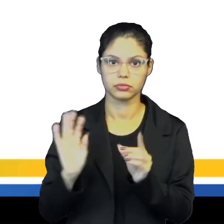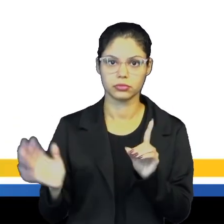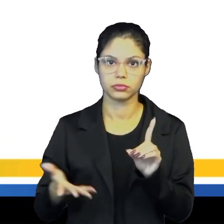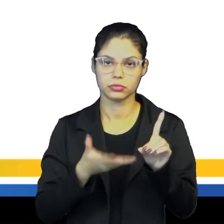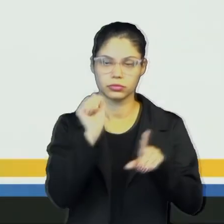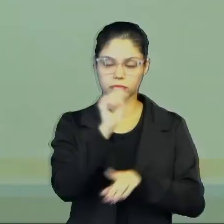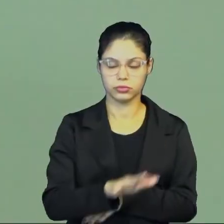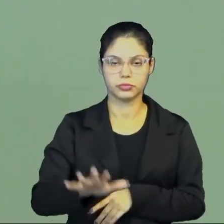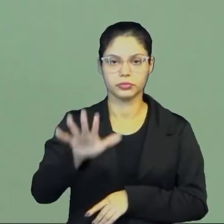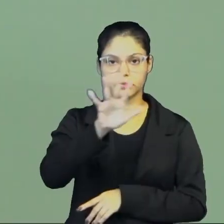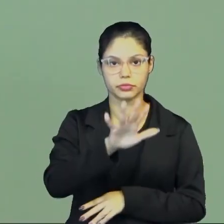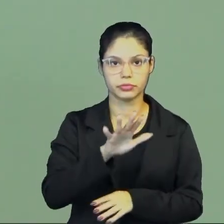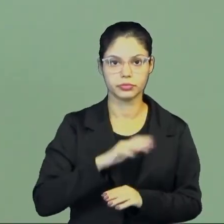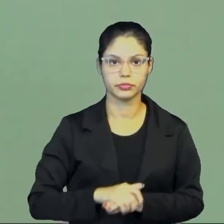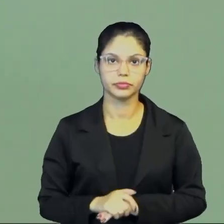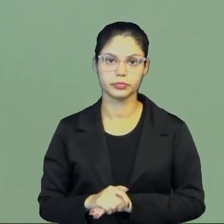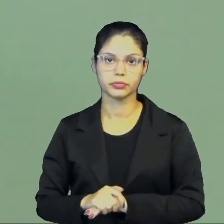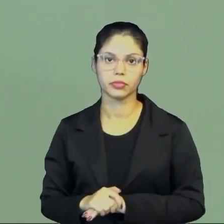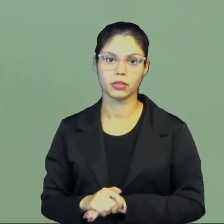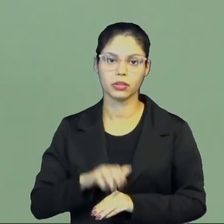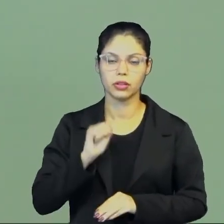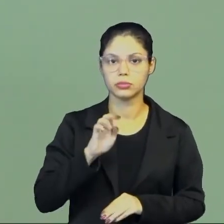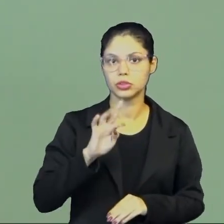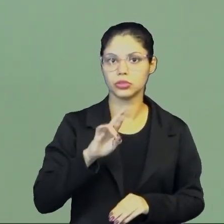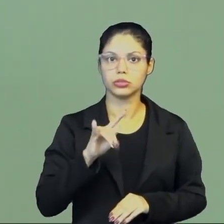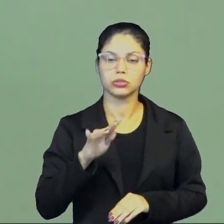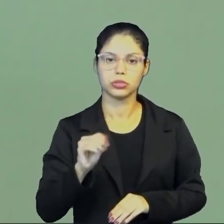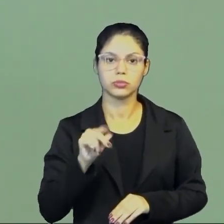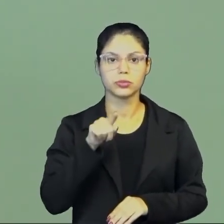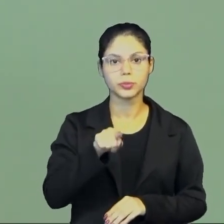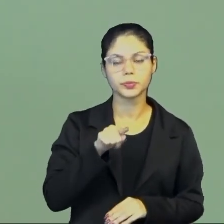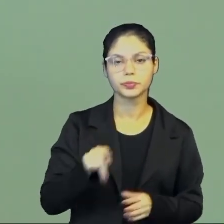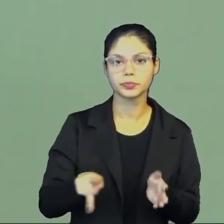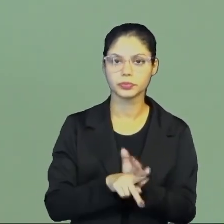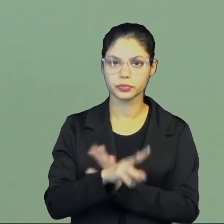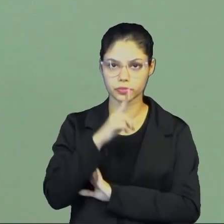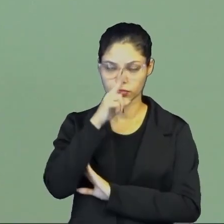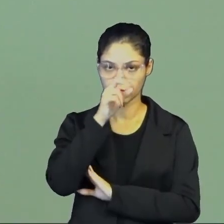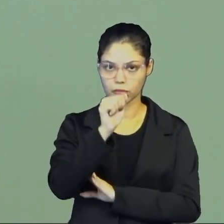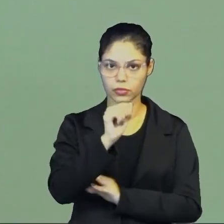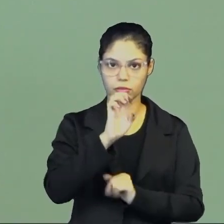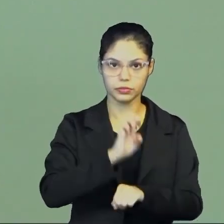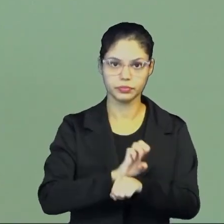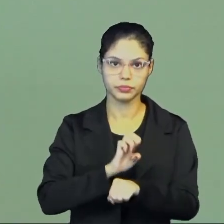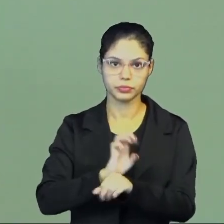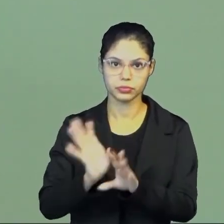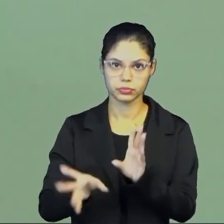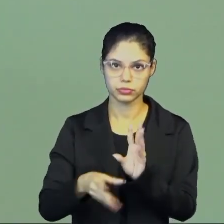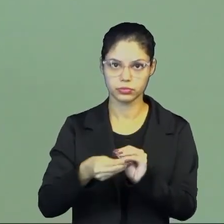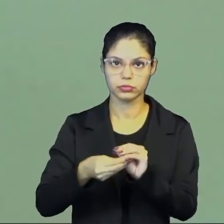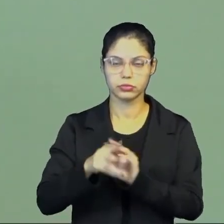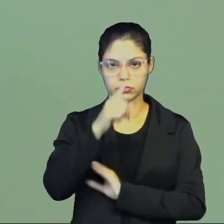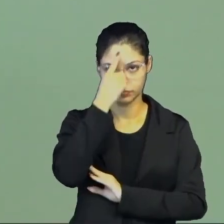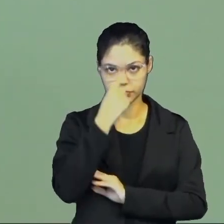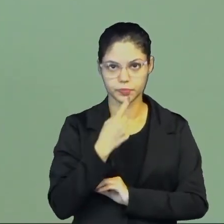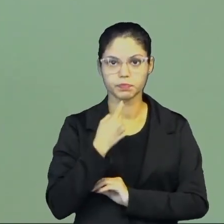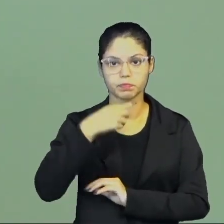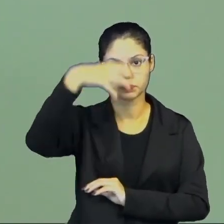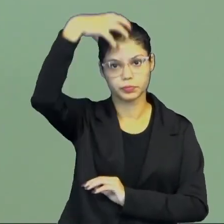soberania nacional. O absolutismo é justamente isso, né? O poder do Estado encarnado ali na figura do rei.